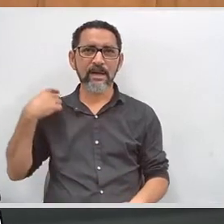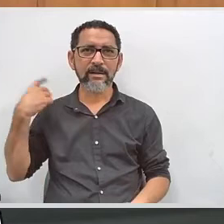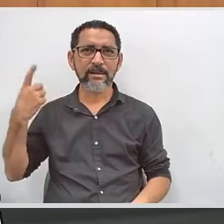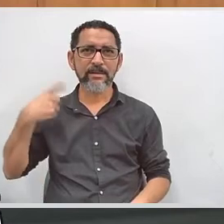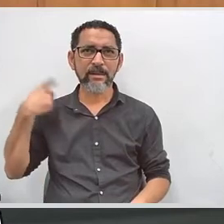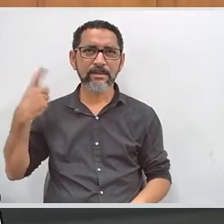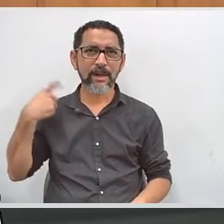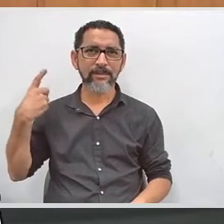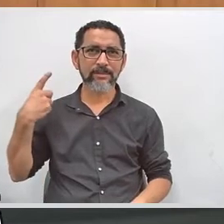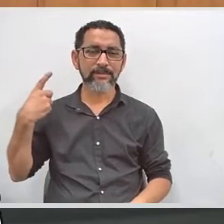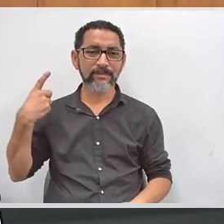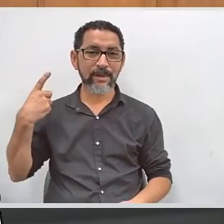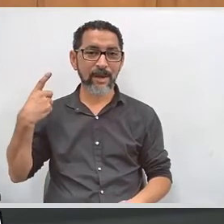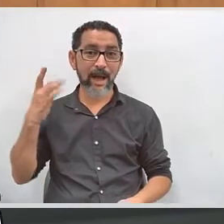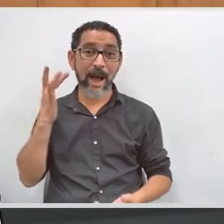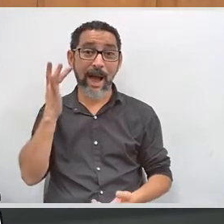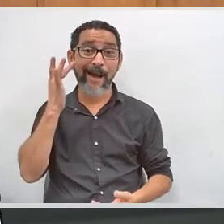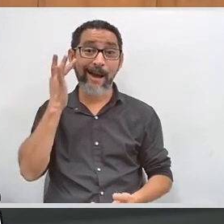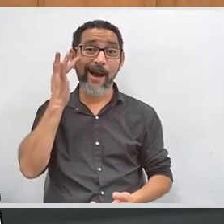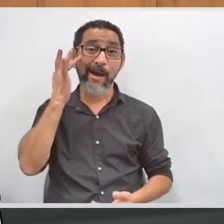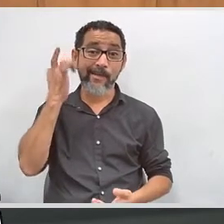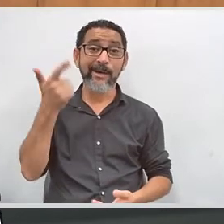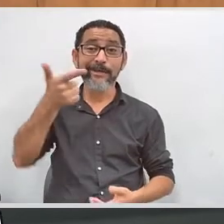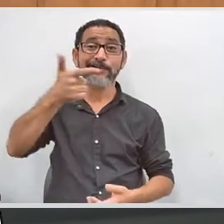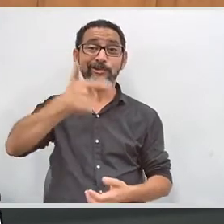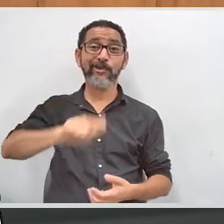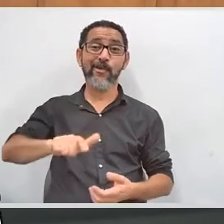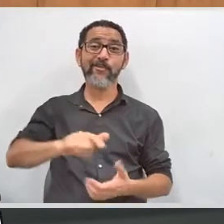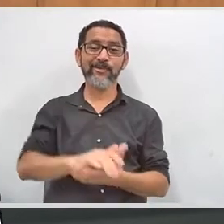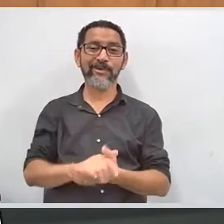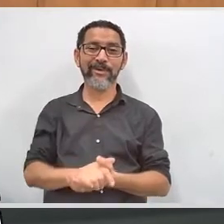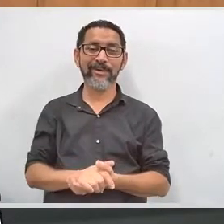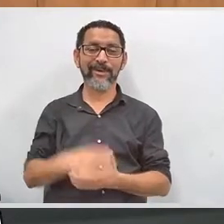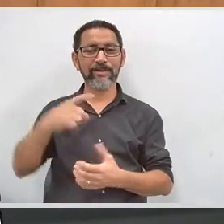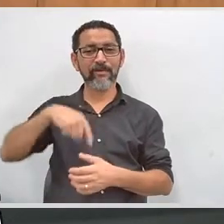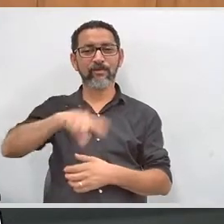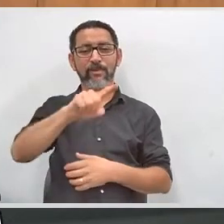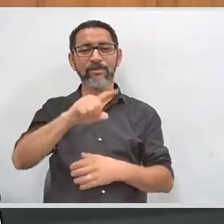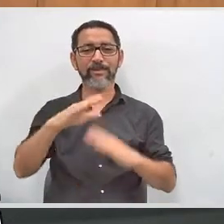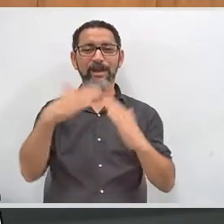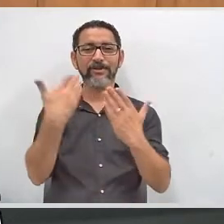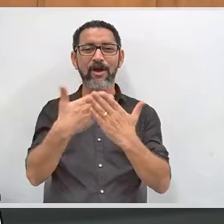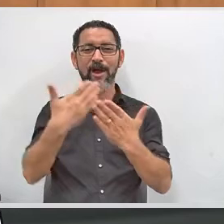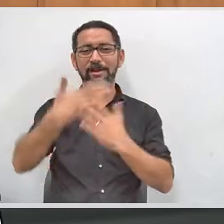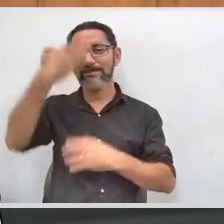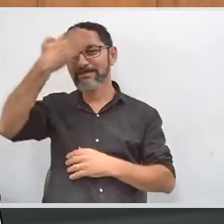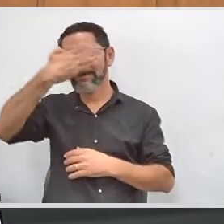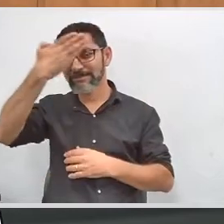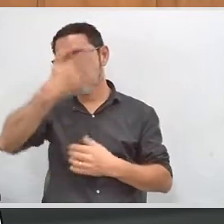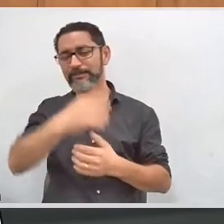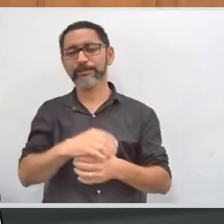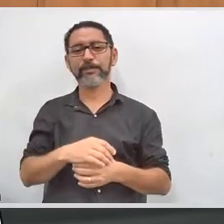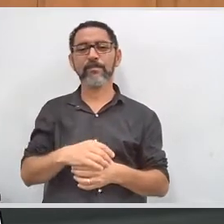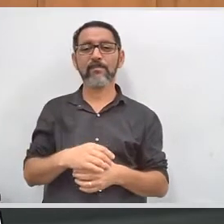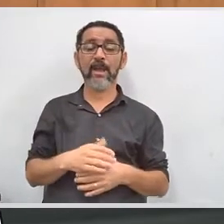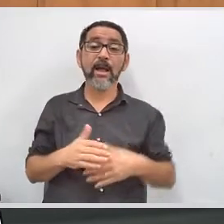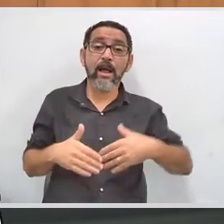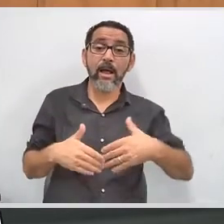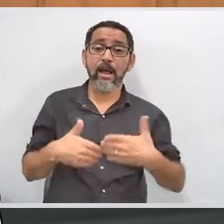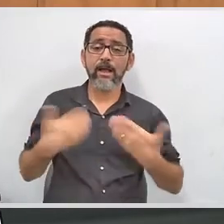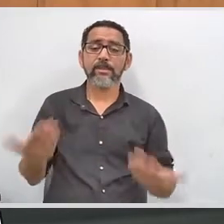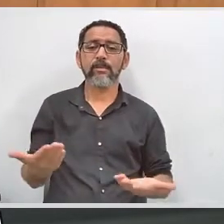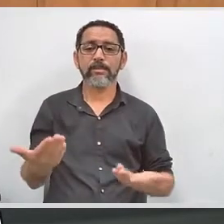dizer, deputado, que amanhã a gente já tem a agenda em comum, amanhã já temos, Instituto São Rafael, enfim, dizer